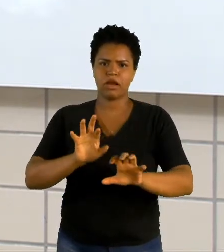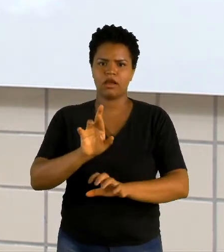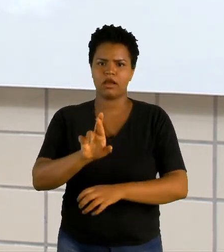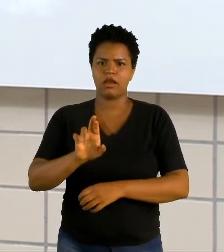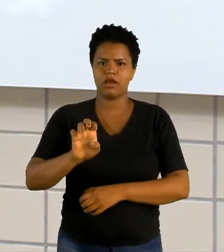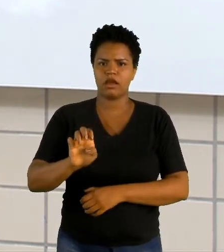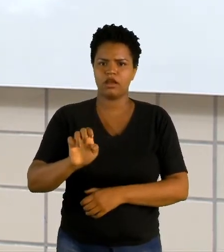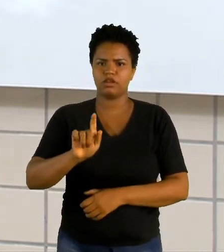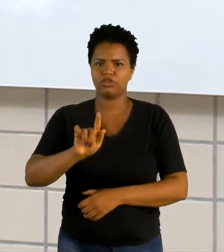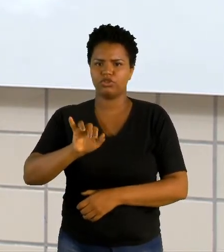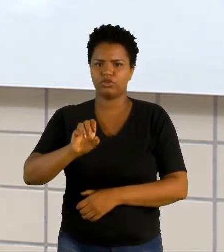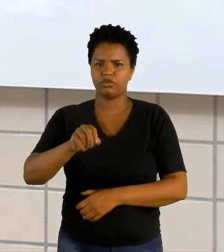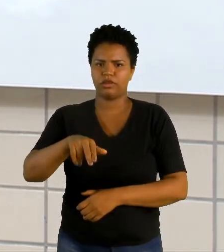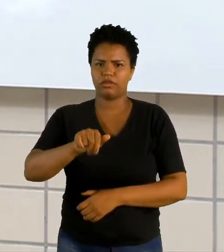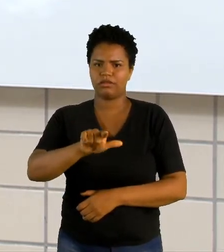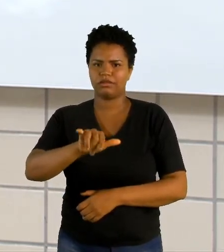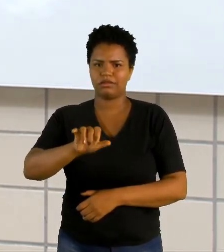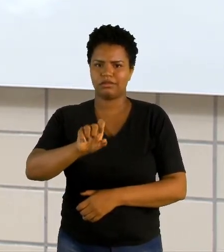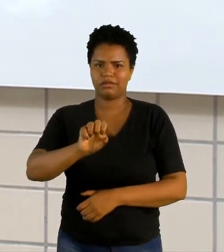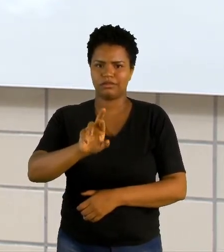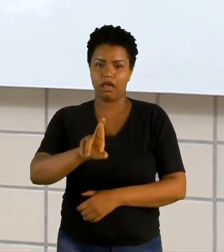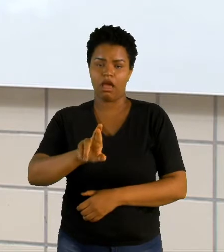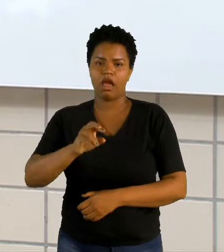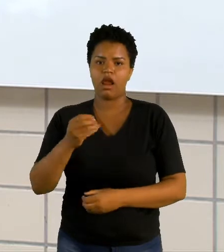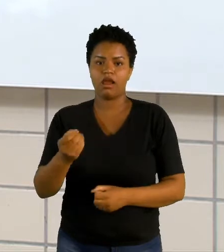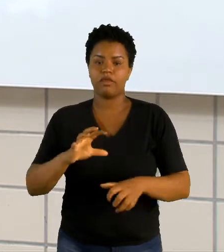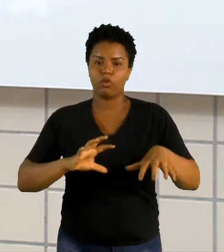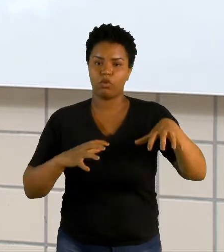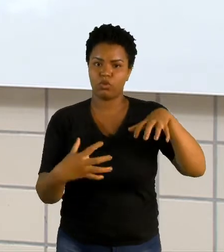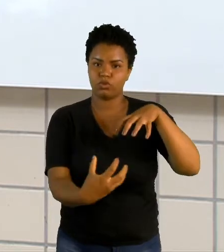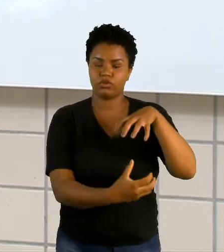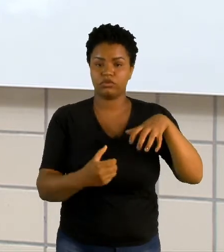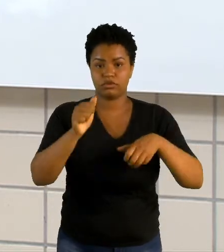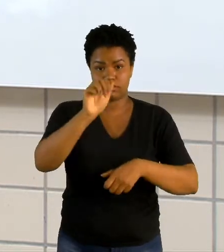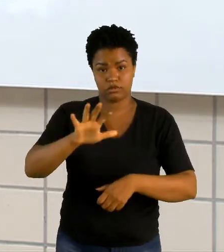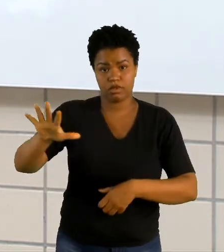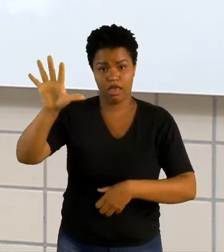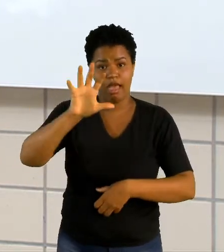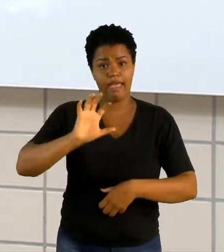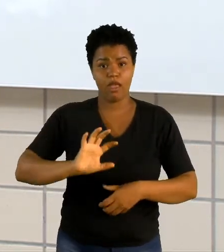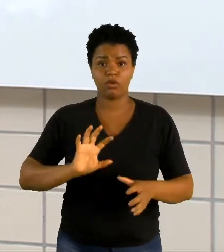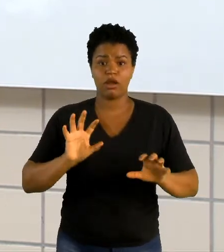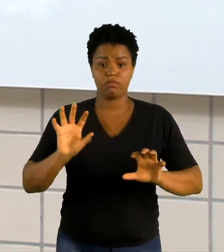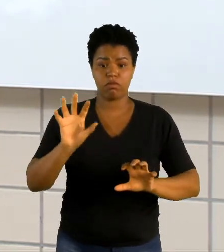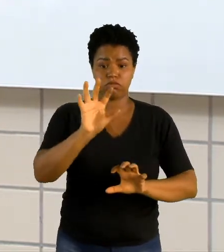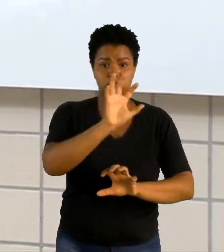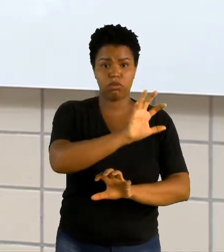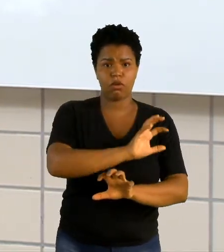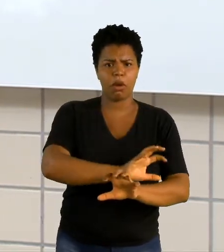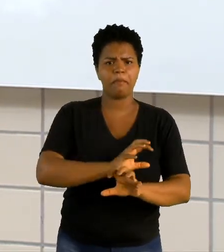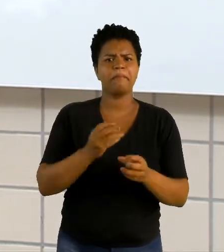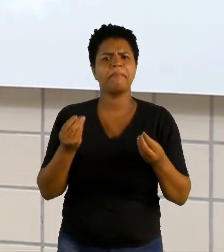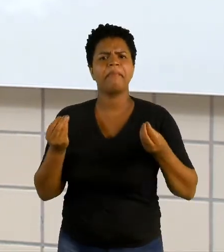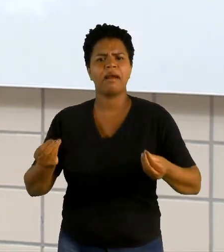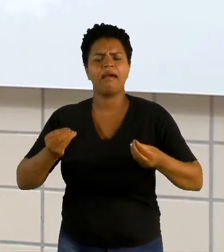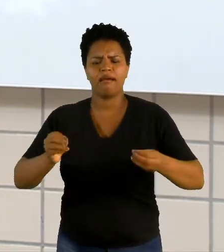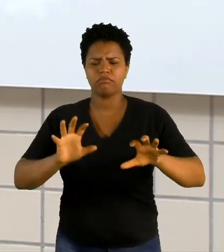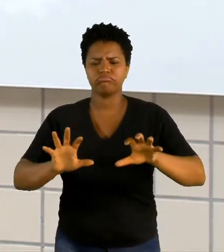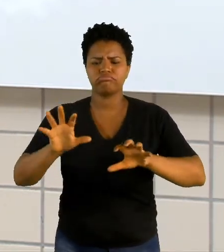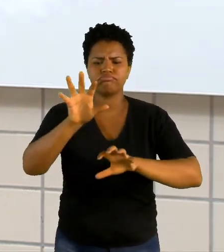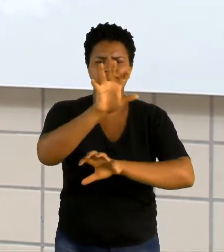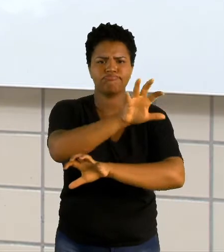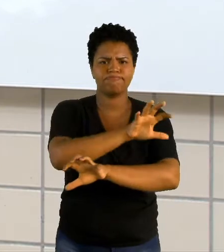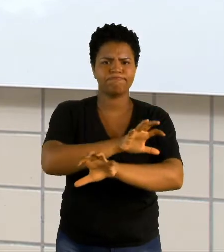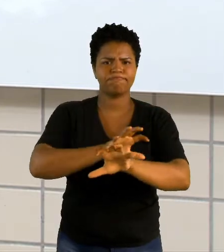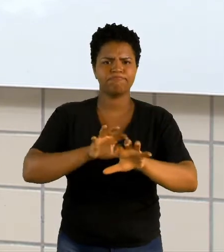continente asiático. O continente asiático é dividido em regiões. Mas para que regionalizar? Novamente, para que eu vou regionalizar?